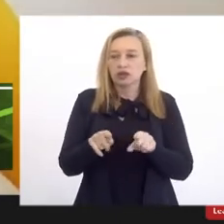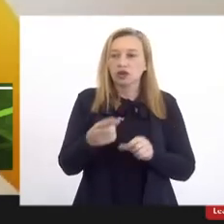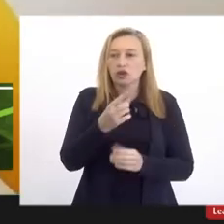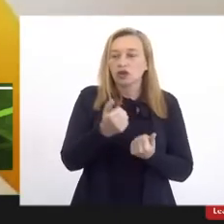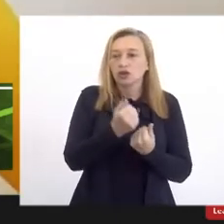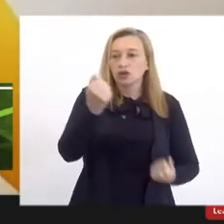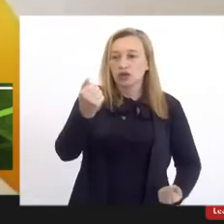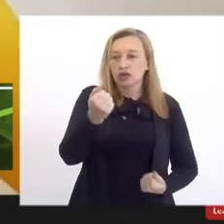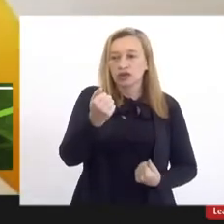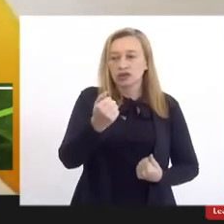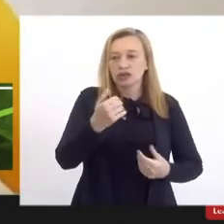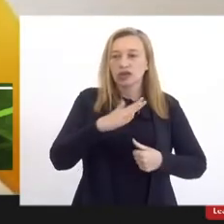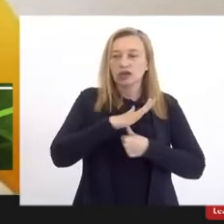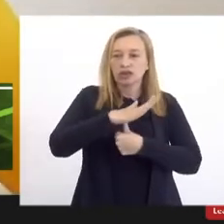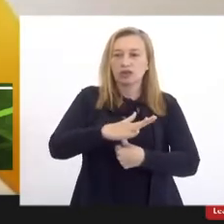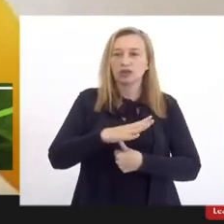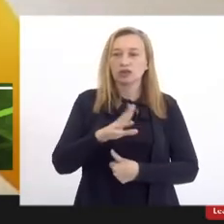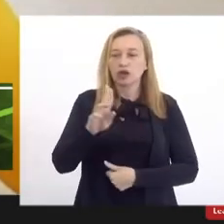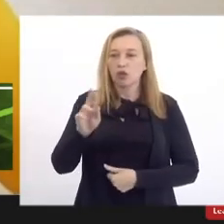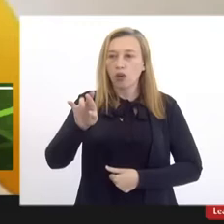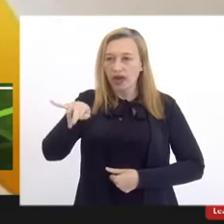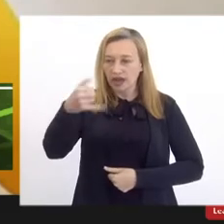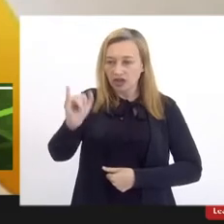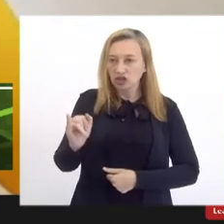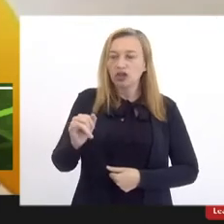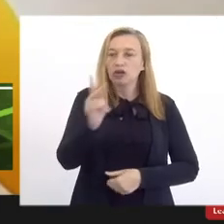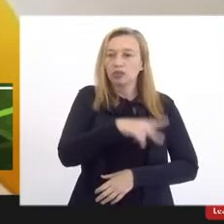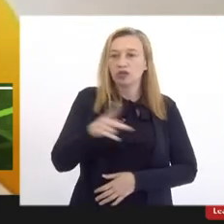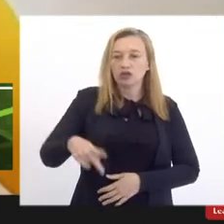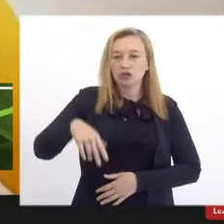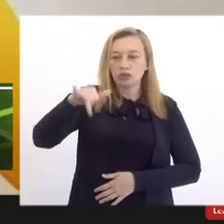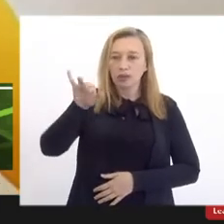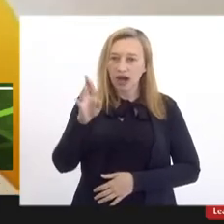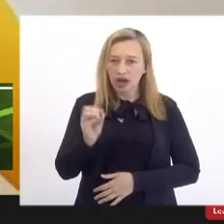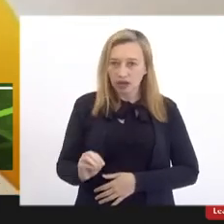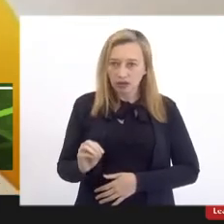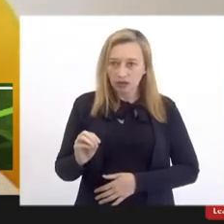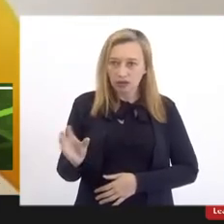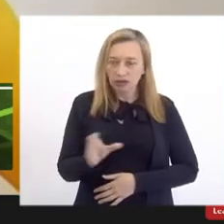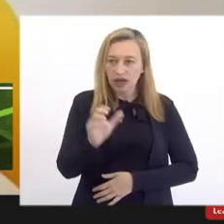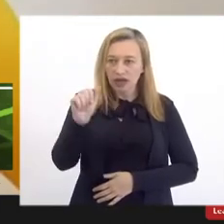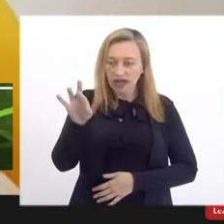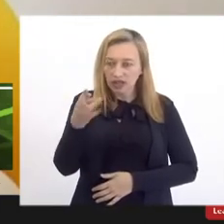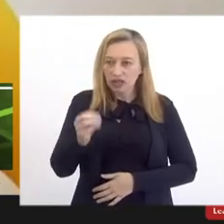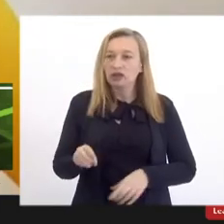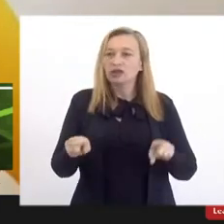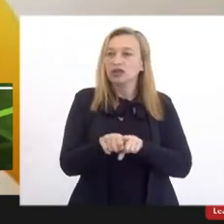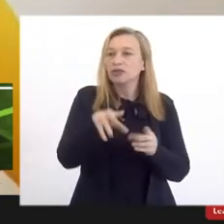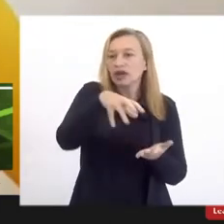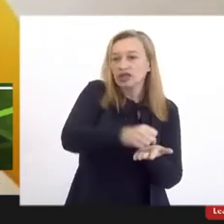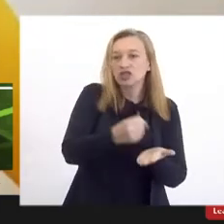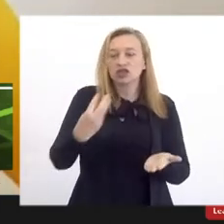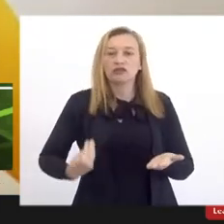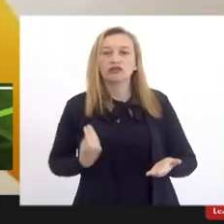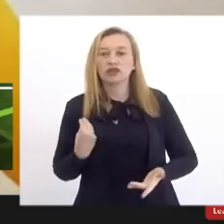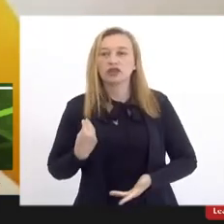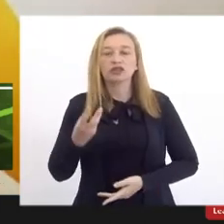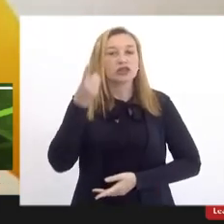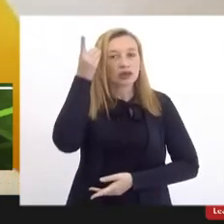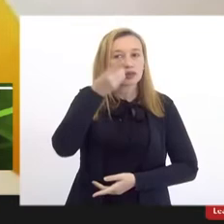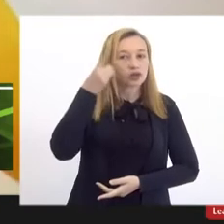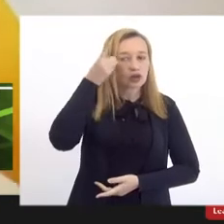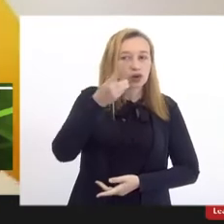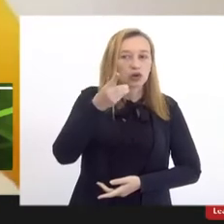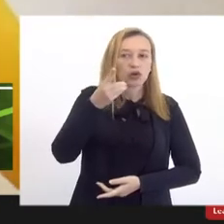-reitor magnífico, vice-reitor da UERJ, o professor Mário Carneiro. Registro aqui também a presença do deputado